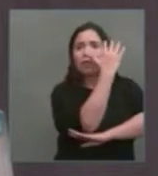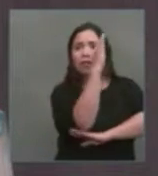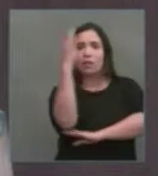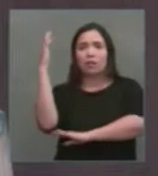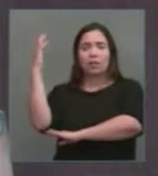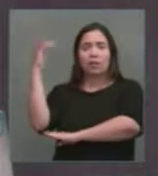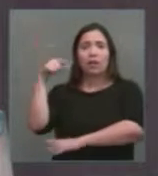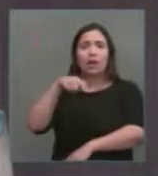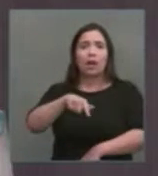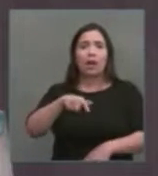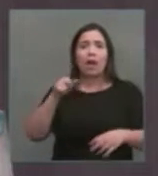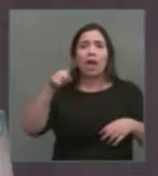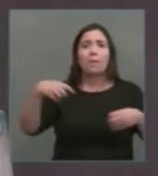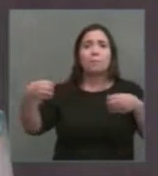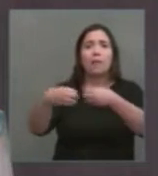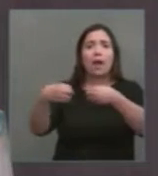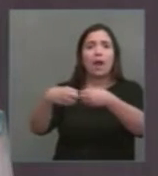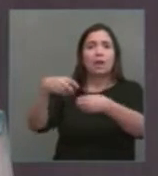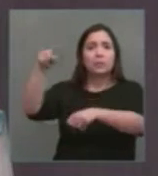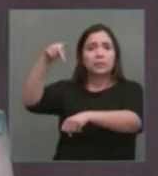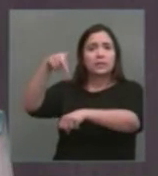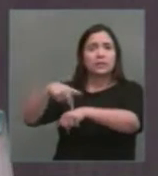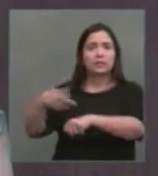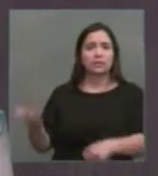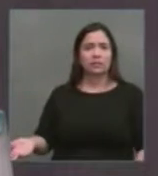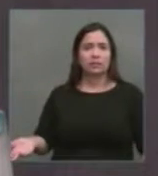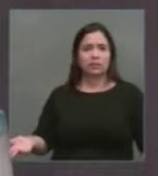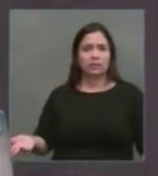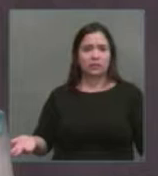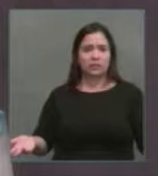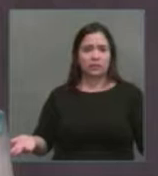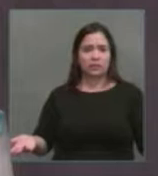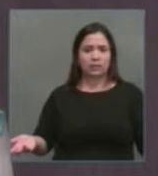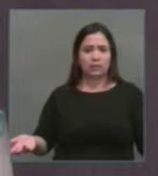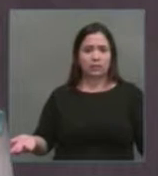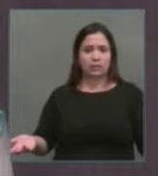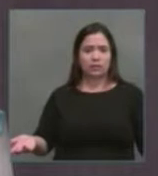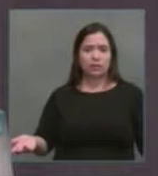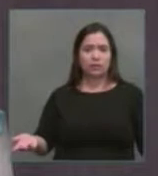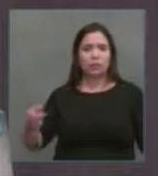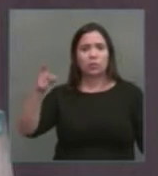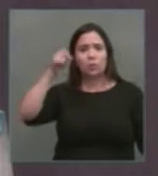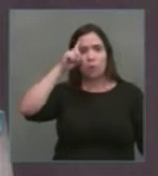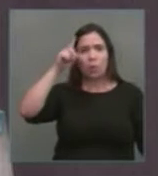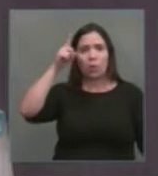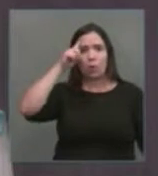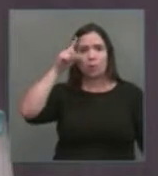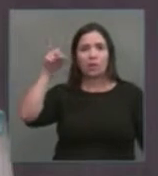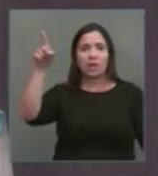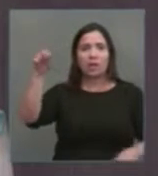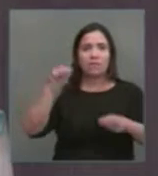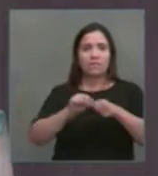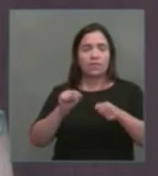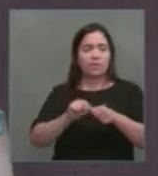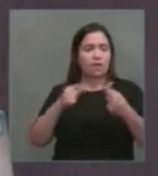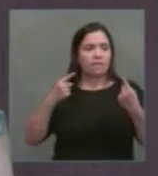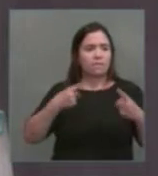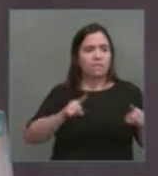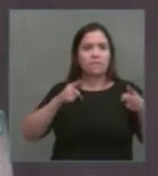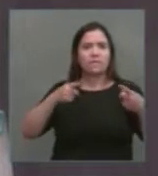à zona de fronteira. Portanto, todo dia é um golpe dentro do golpe.